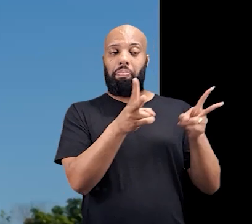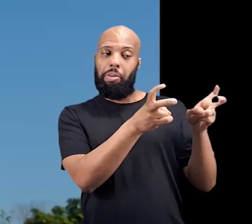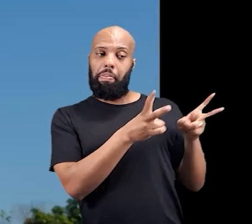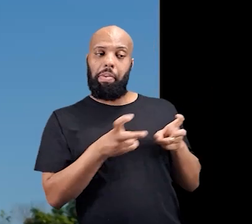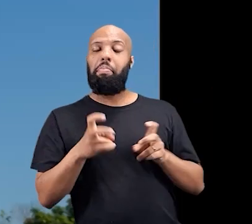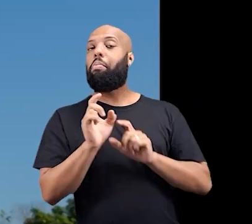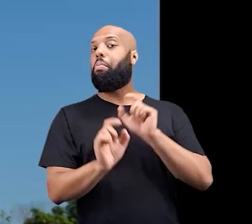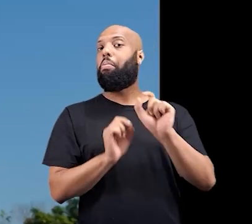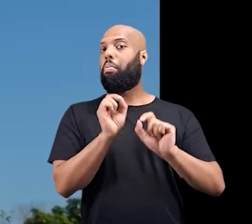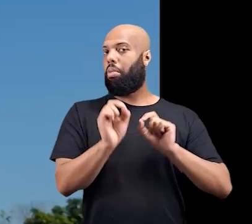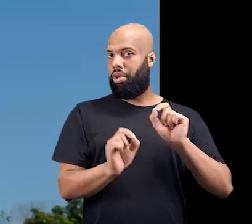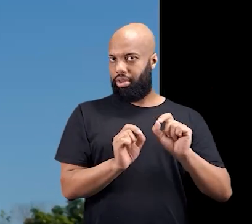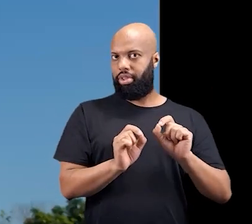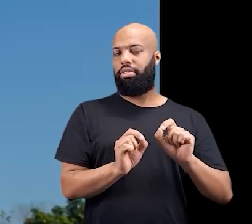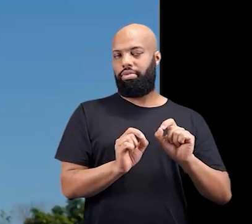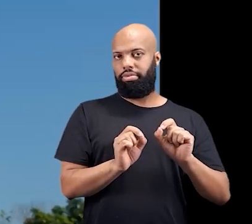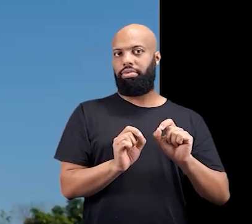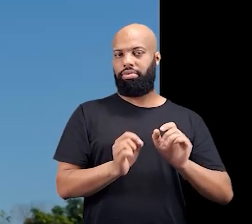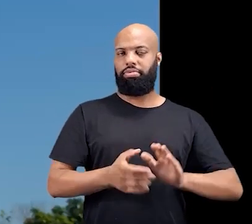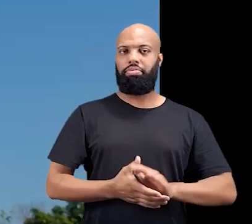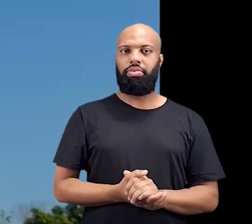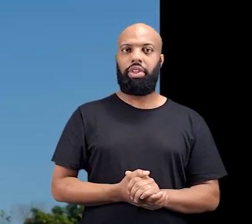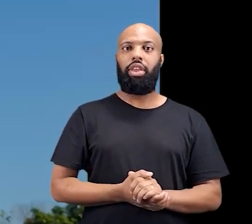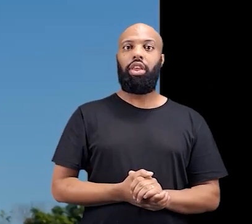E aí, se a gente for observar, né?